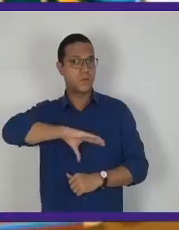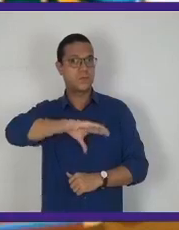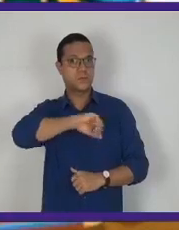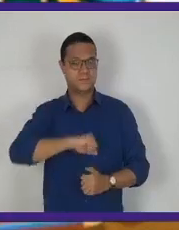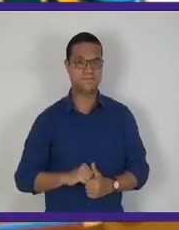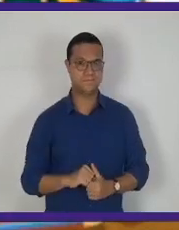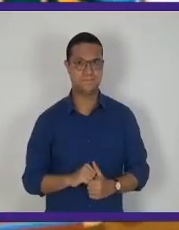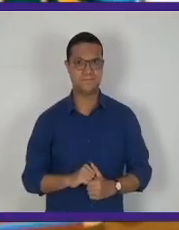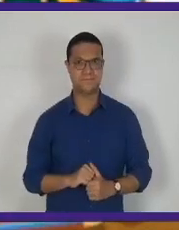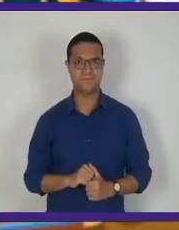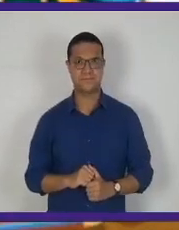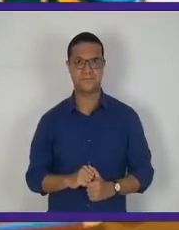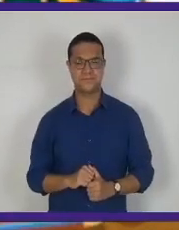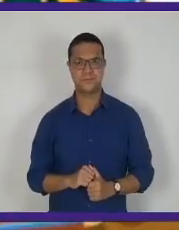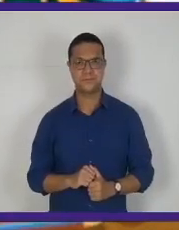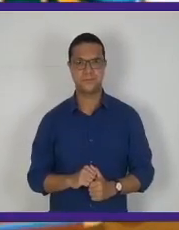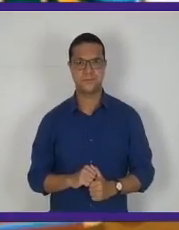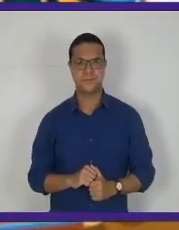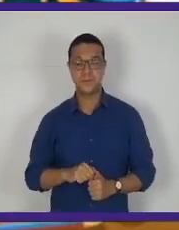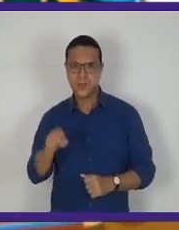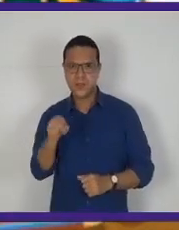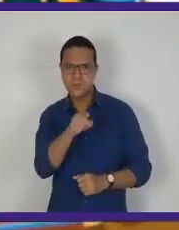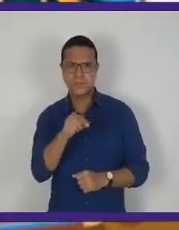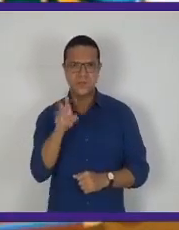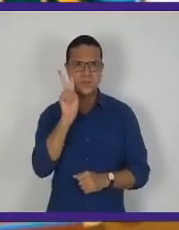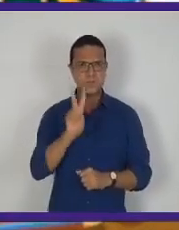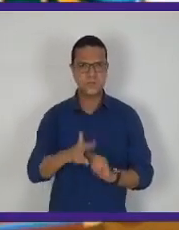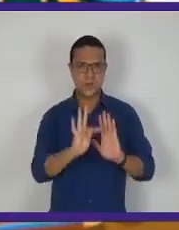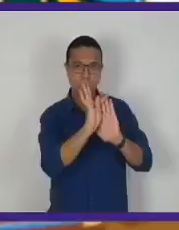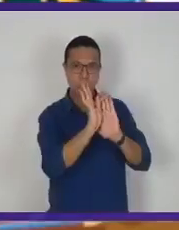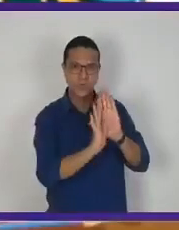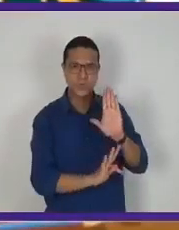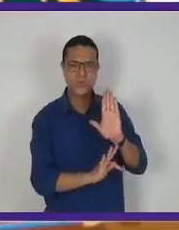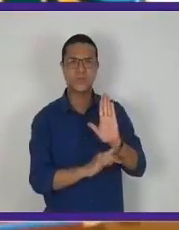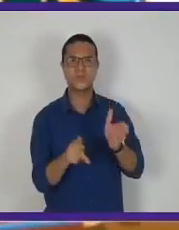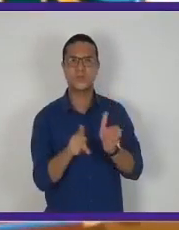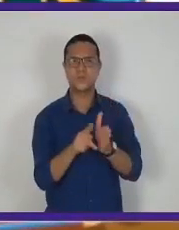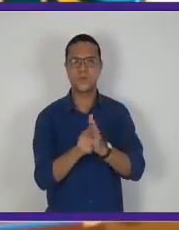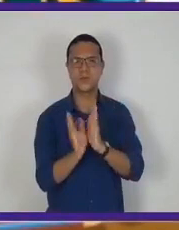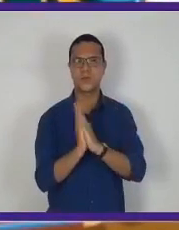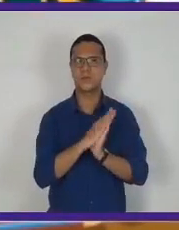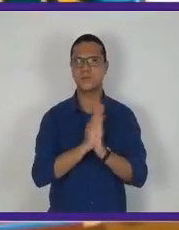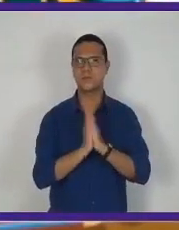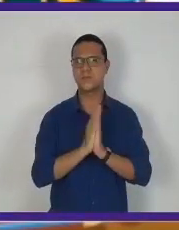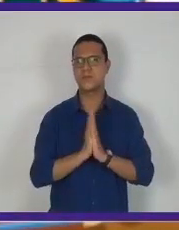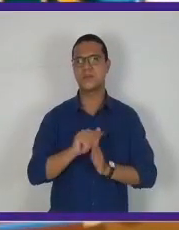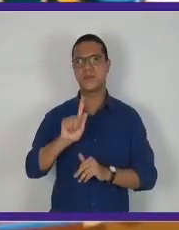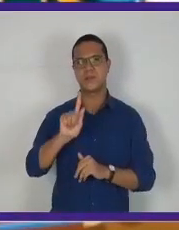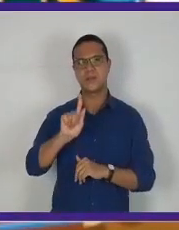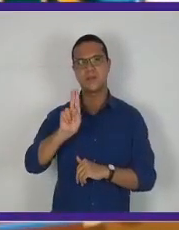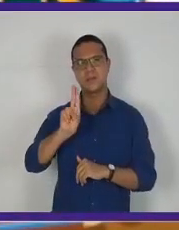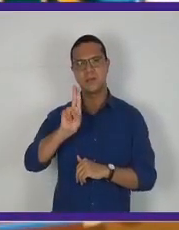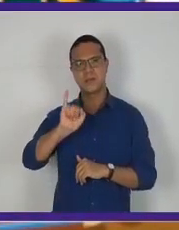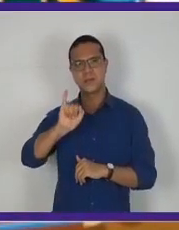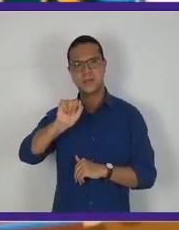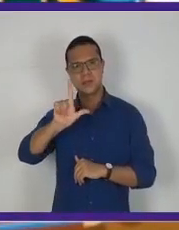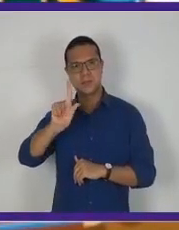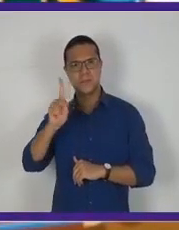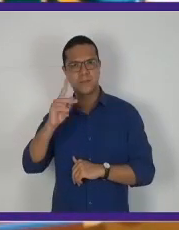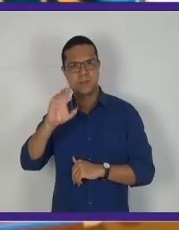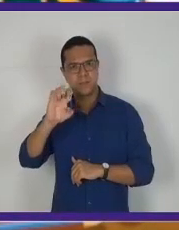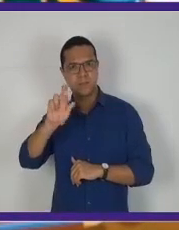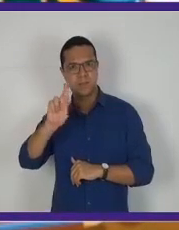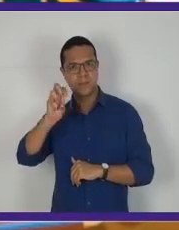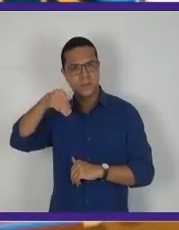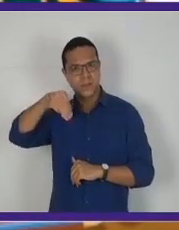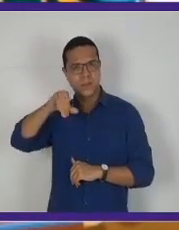de língua portuguesa. Vocês vão ver o texto da boneca Guilhermina. Esta é a